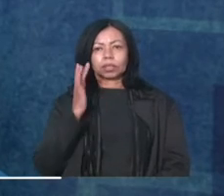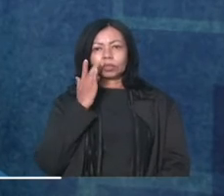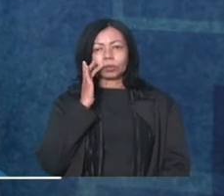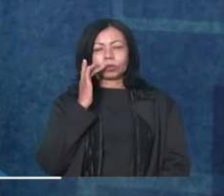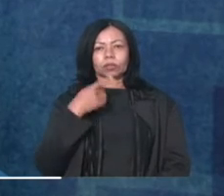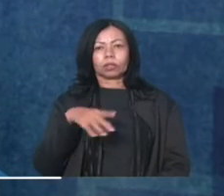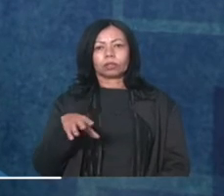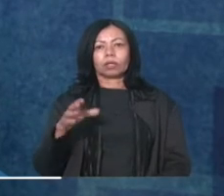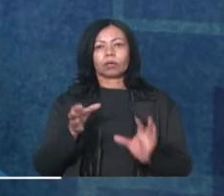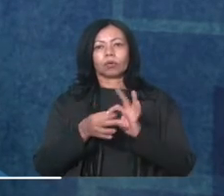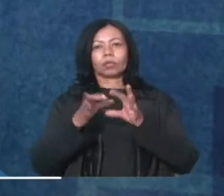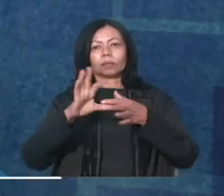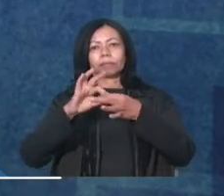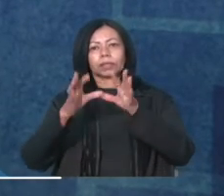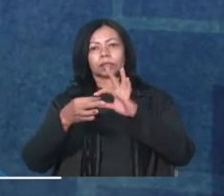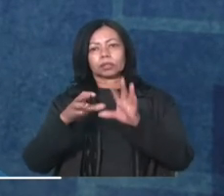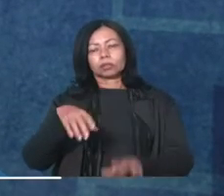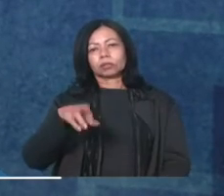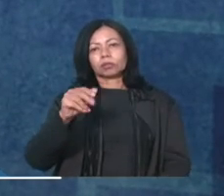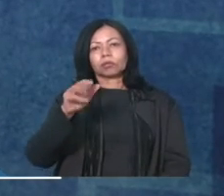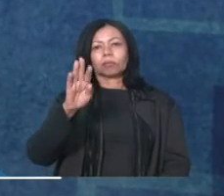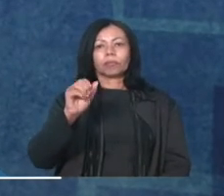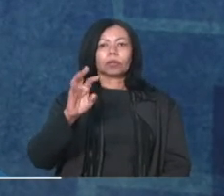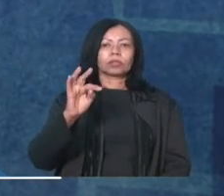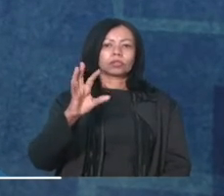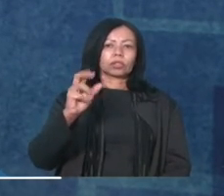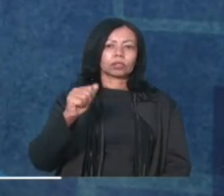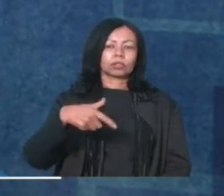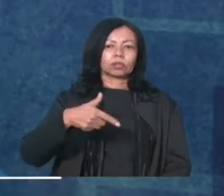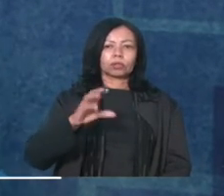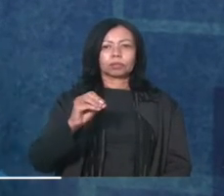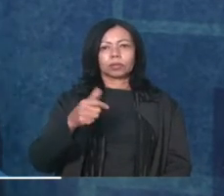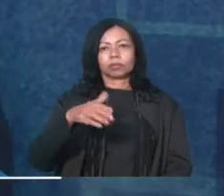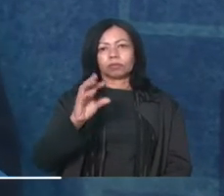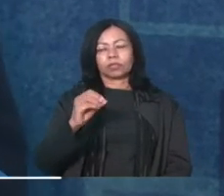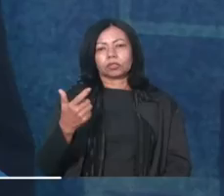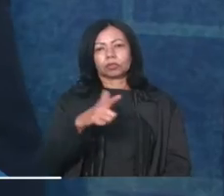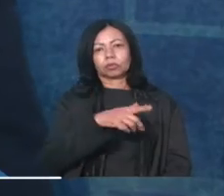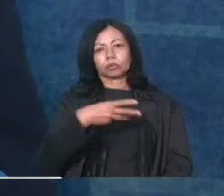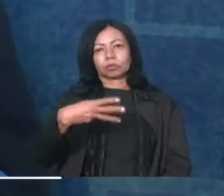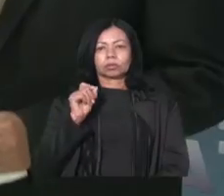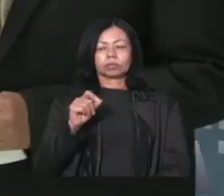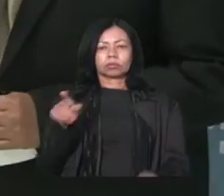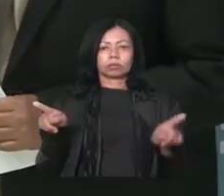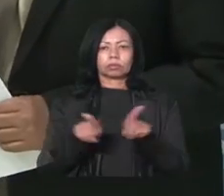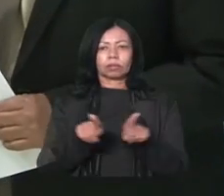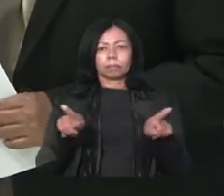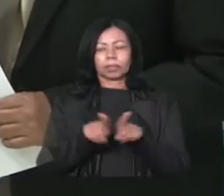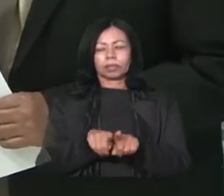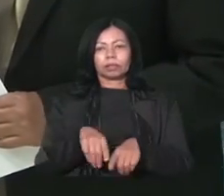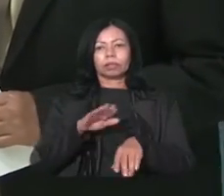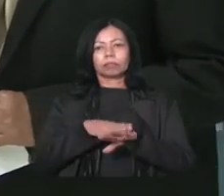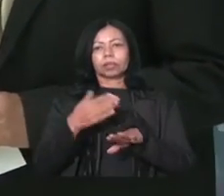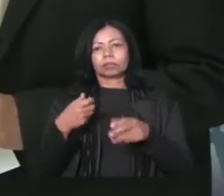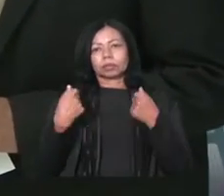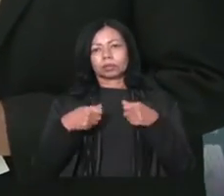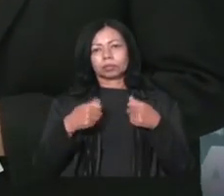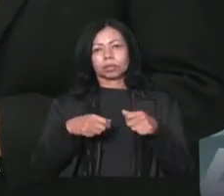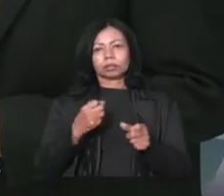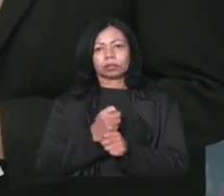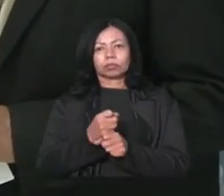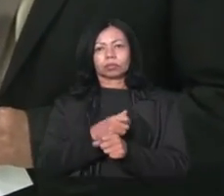Olimpíadas de Robótica em 2020, eu acho. E os outros três ganhando aí a medalha de bronze. Mais precisamente desde